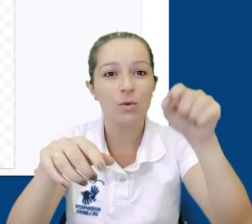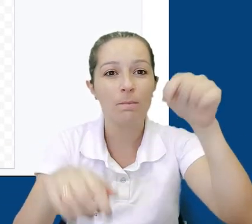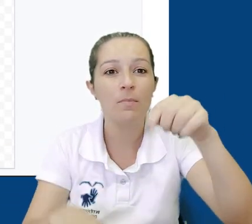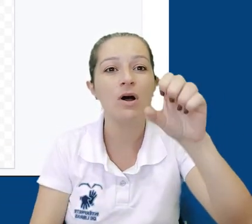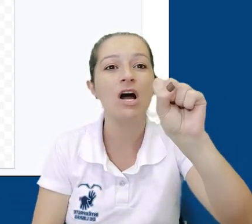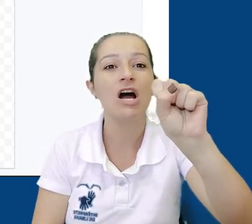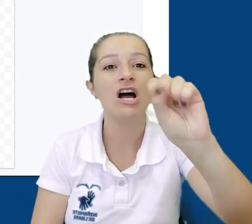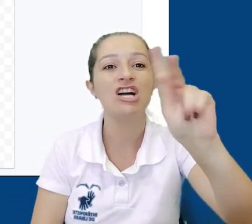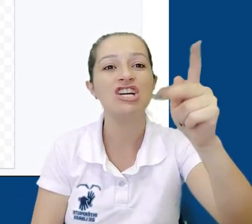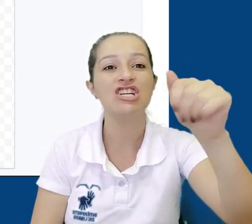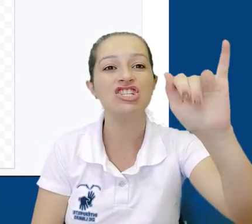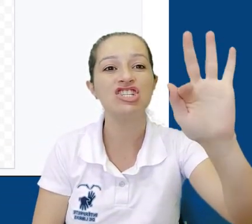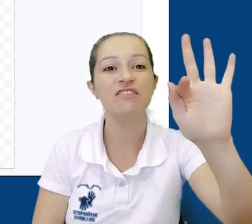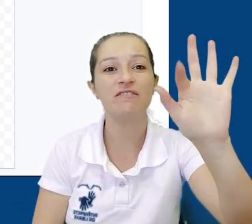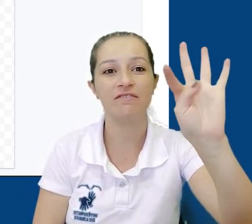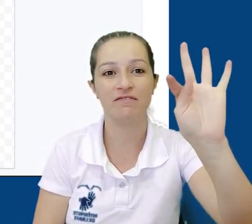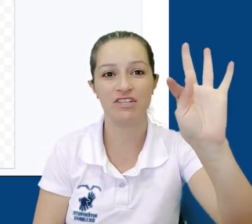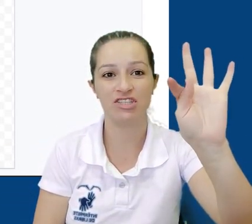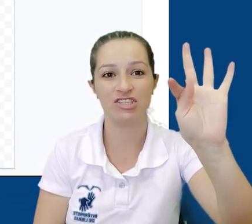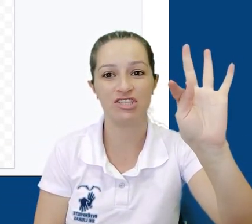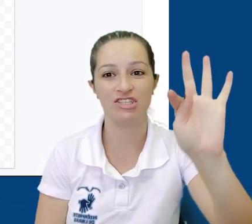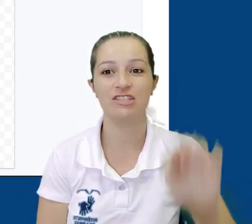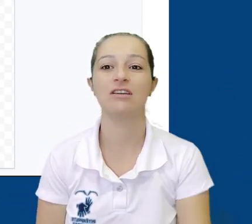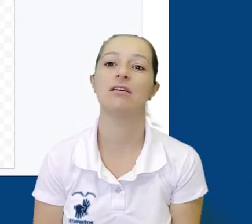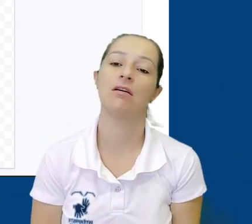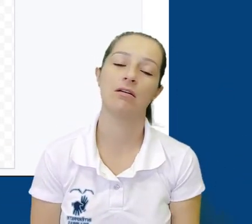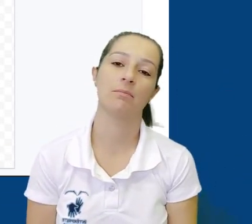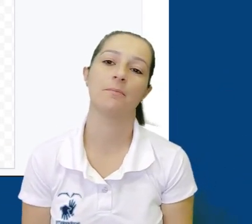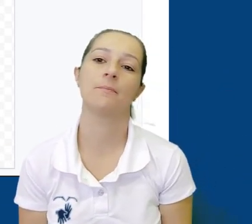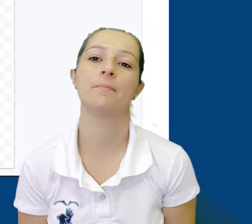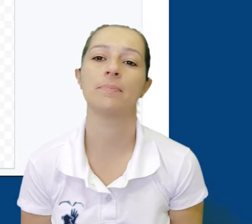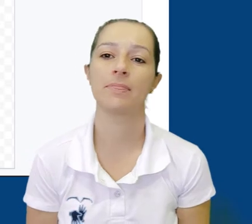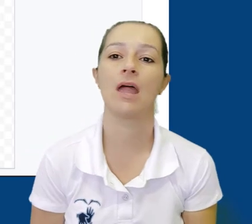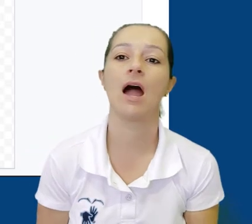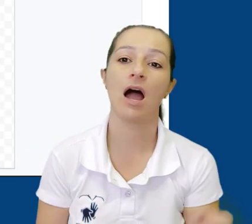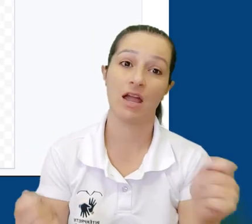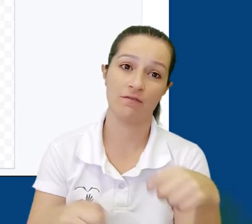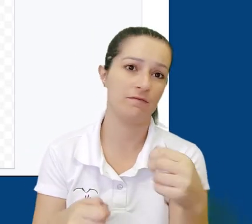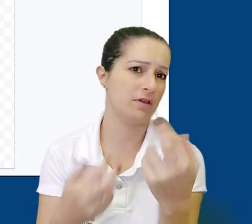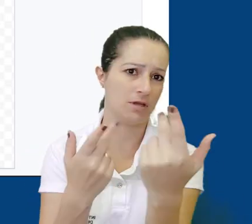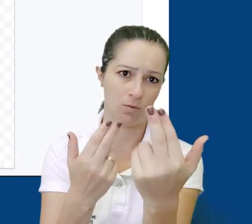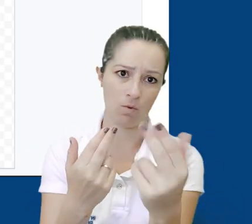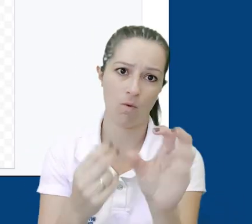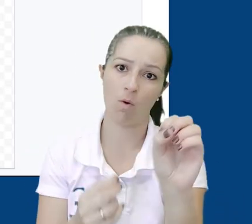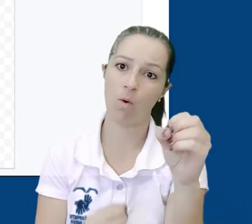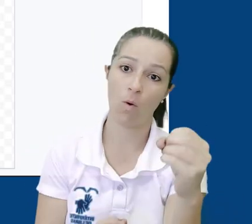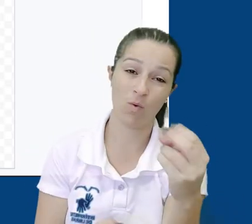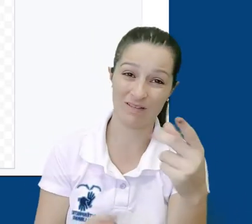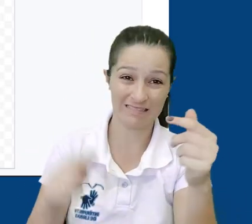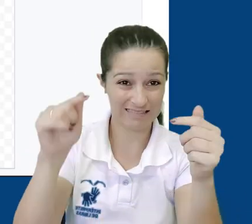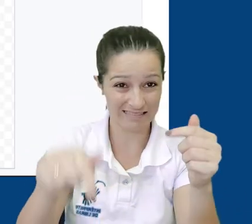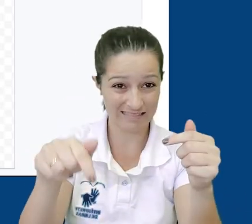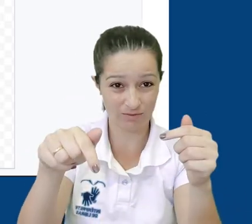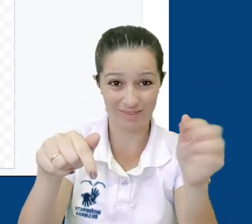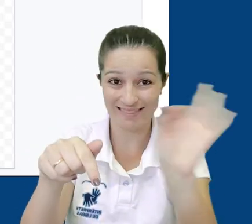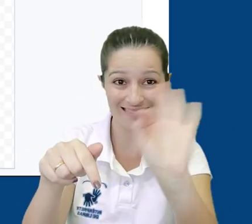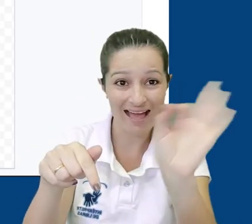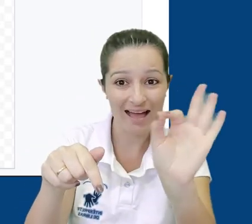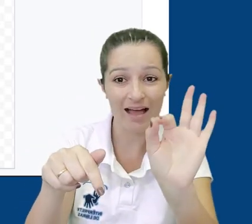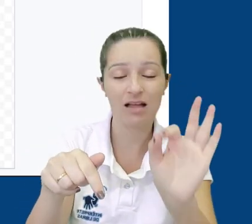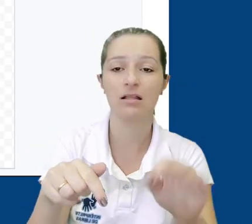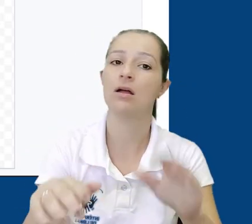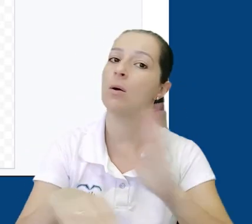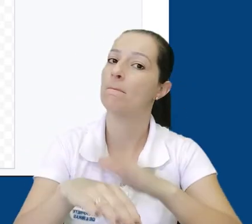arrastar o mouse, a forma se manterá proporcional às dimensões originais. Caso não utilize Shift, ela poderá sofrer distorções.